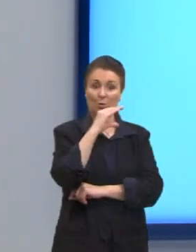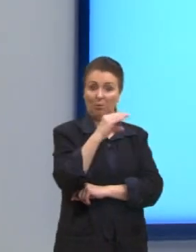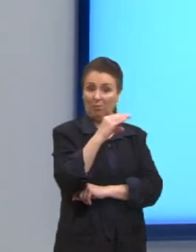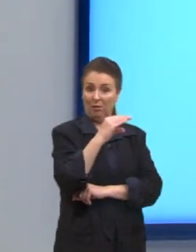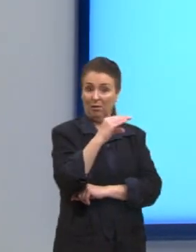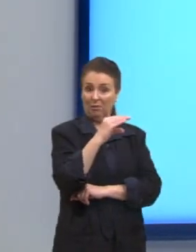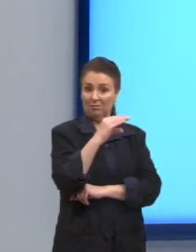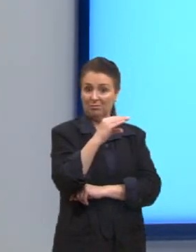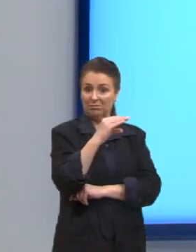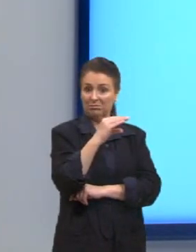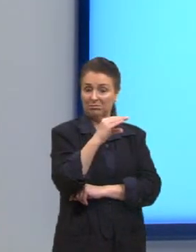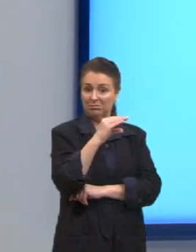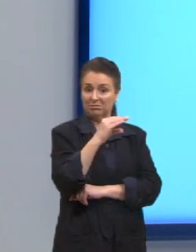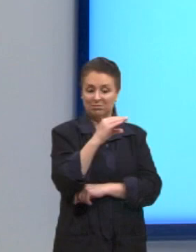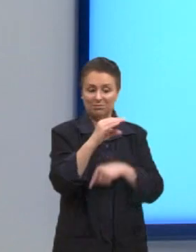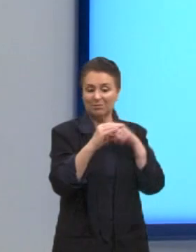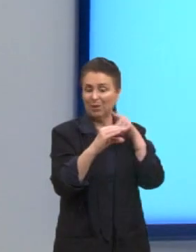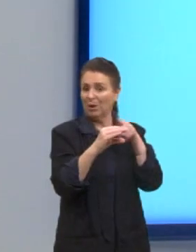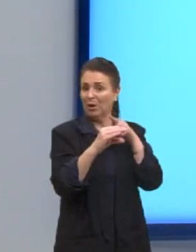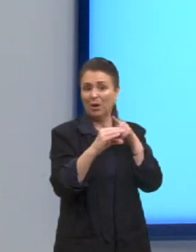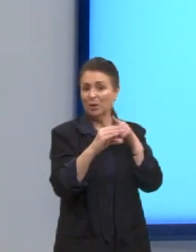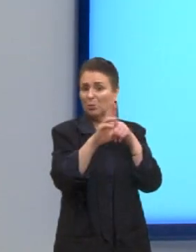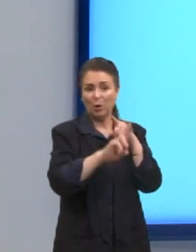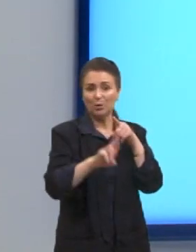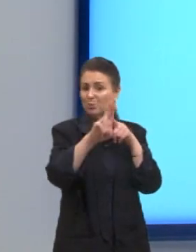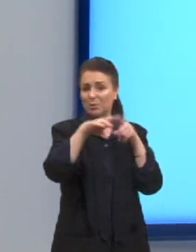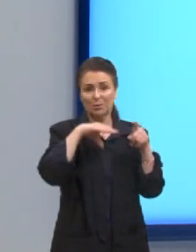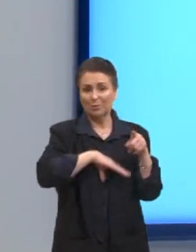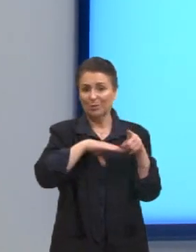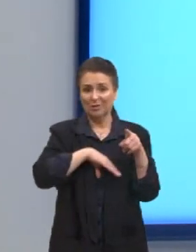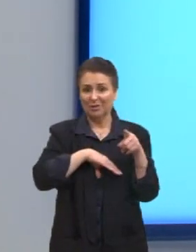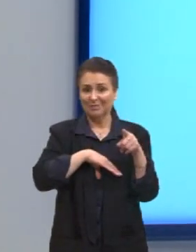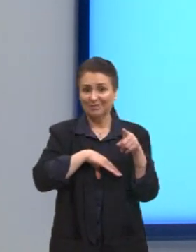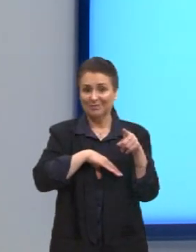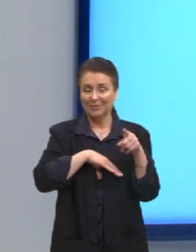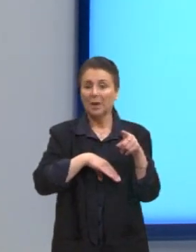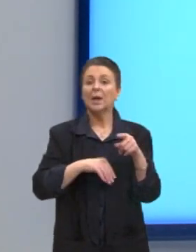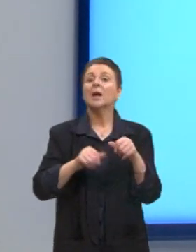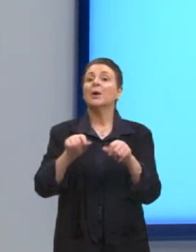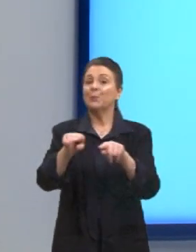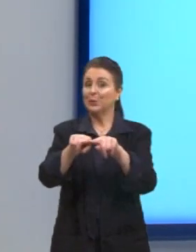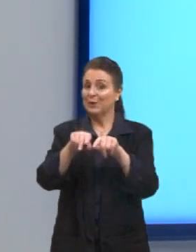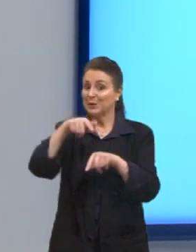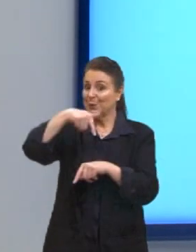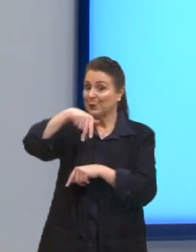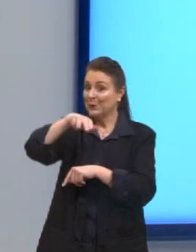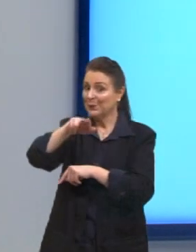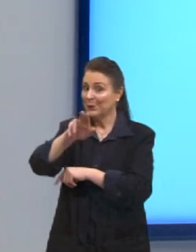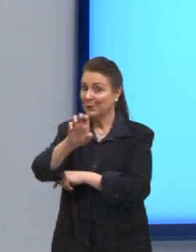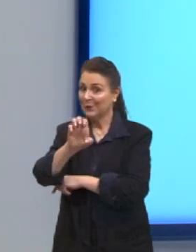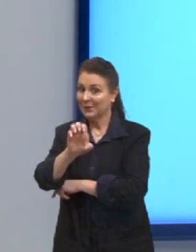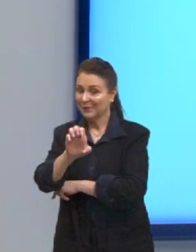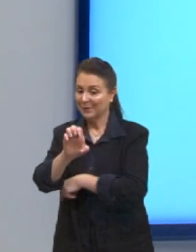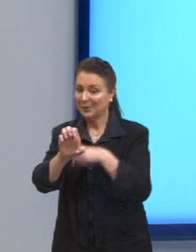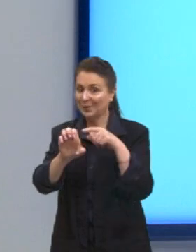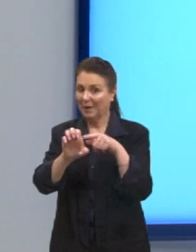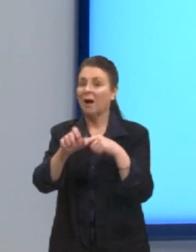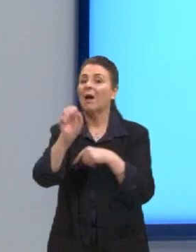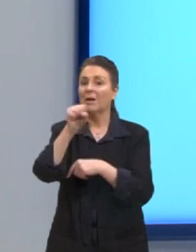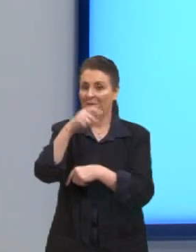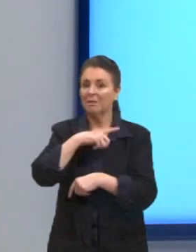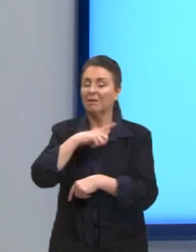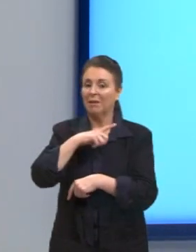ele não é comum para a nossa pronúncia da língua portuguesa. Então, a gente vai e coloca shiki, shiki. E aí,